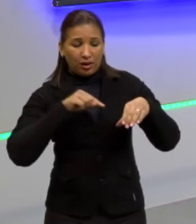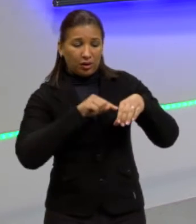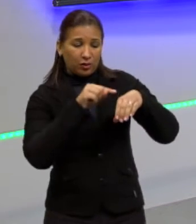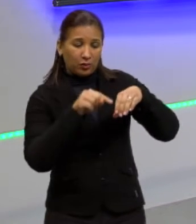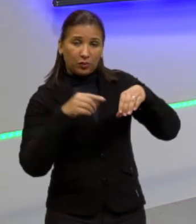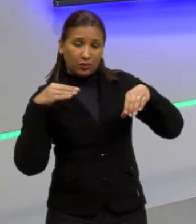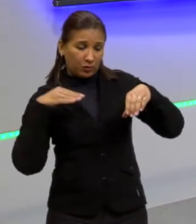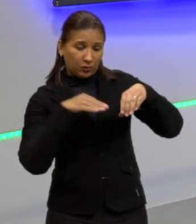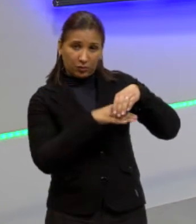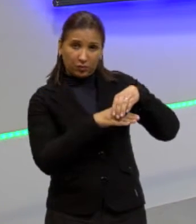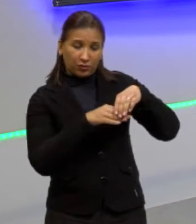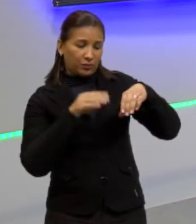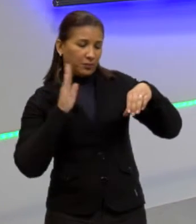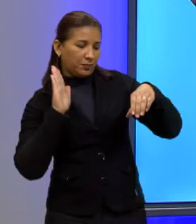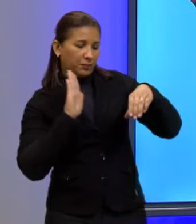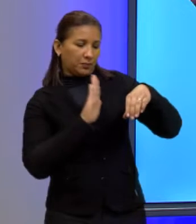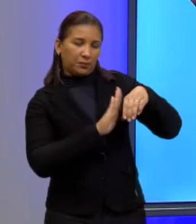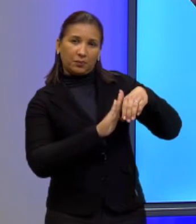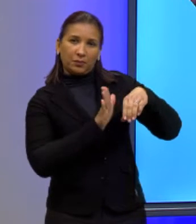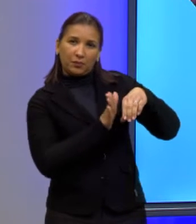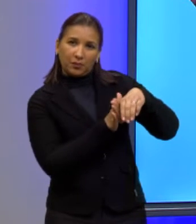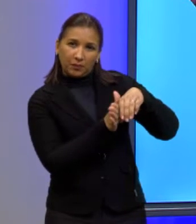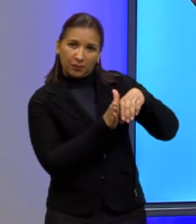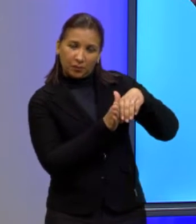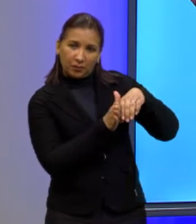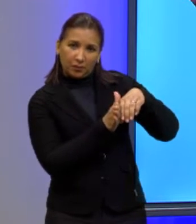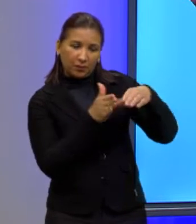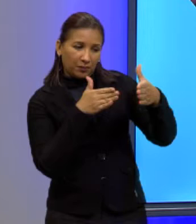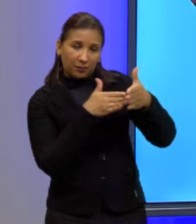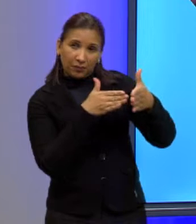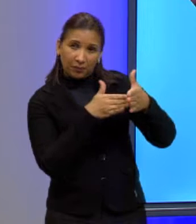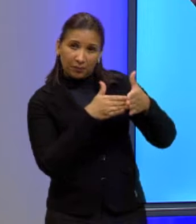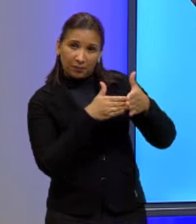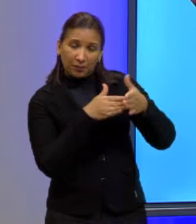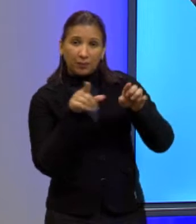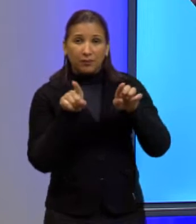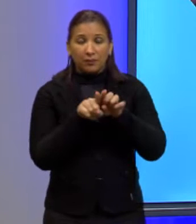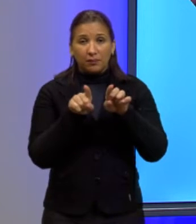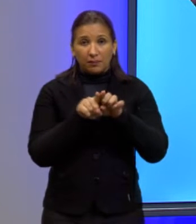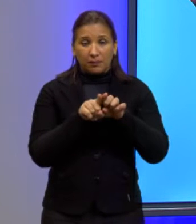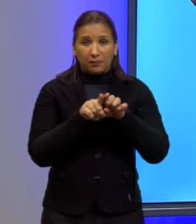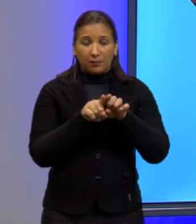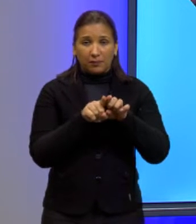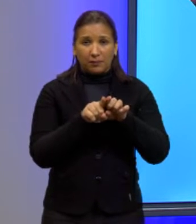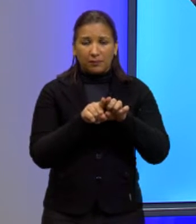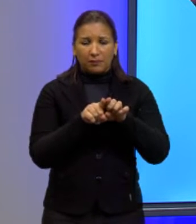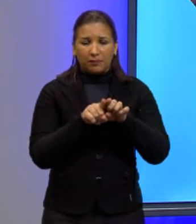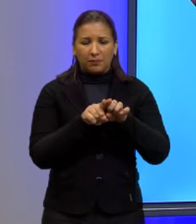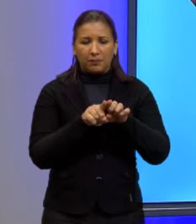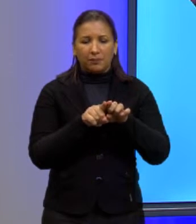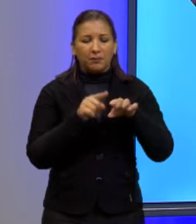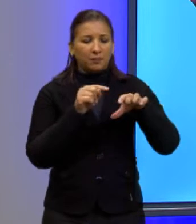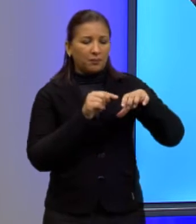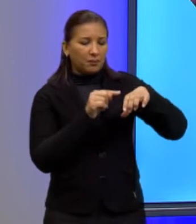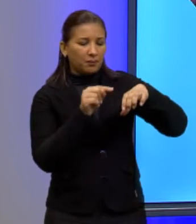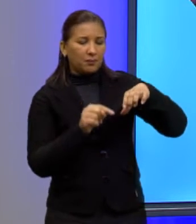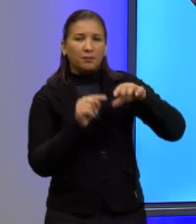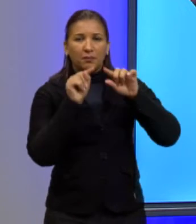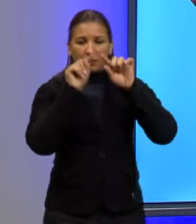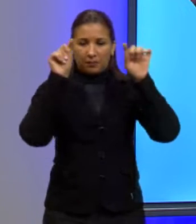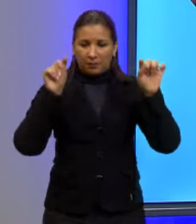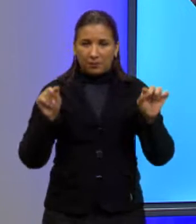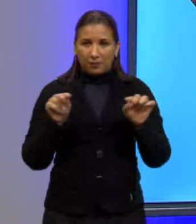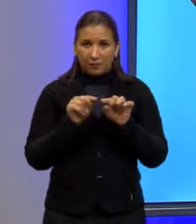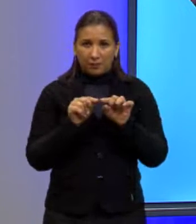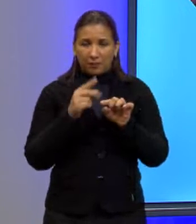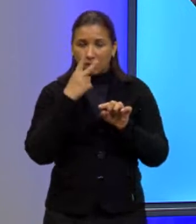lacrado com uma tampa de concreto e uma seção transversal deste túnel com a tampa de concreto tem contorno